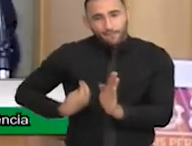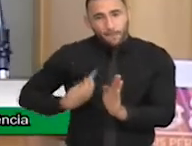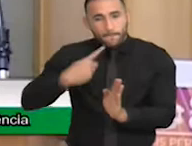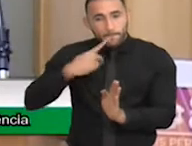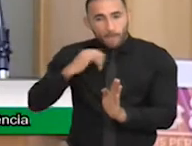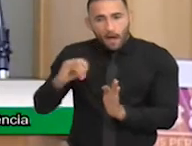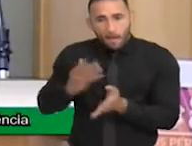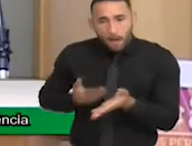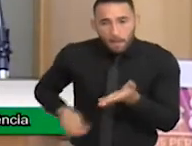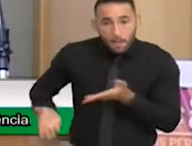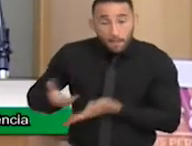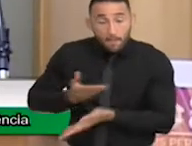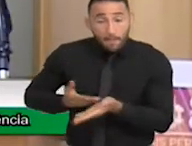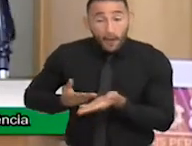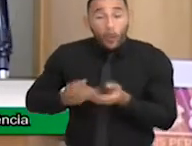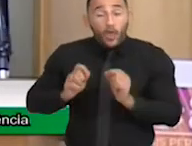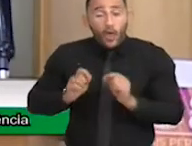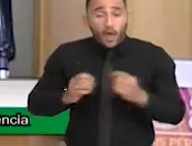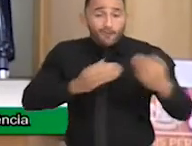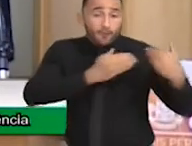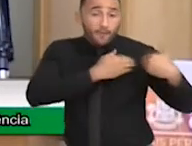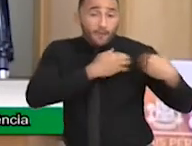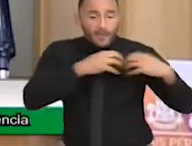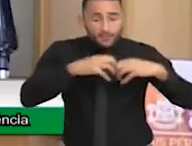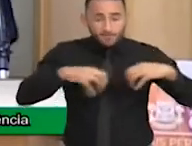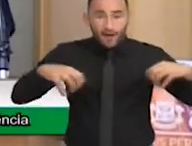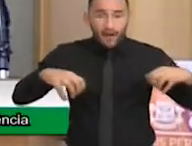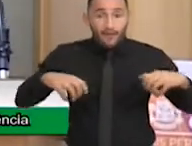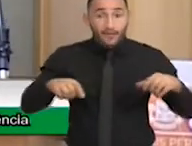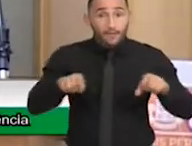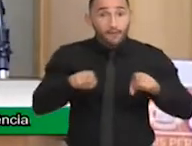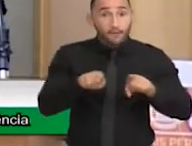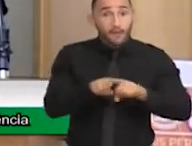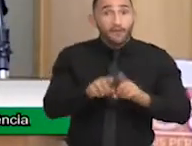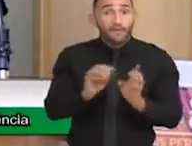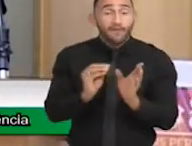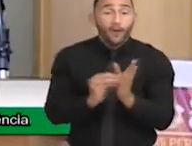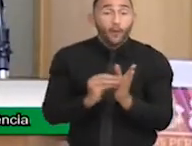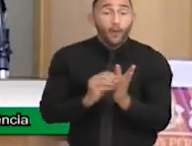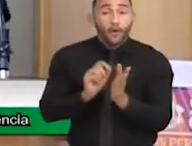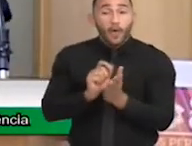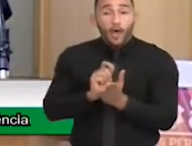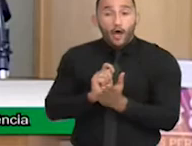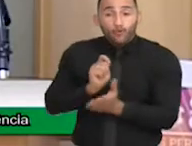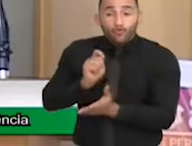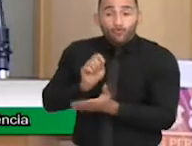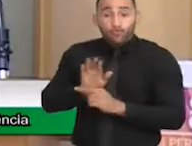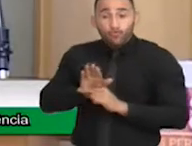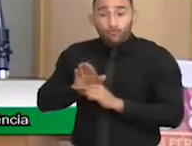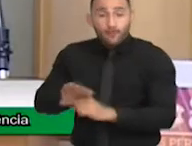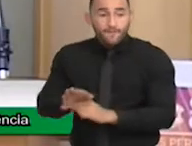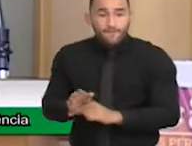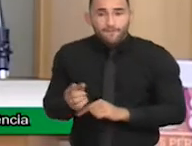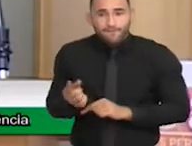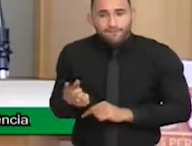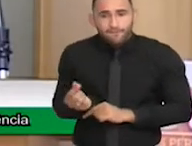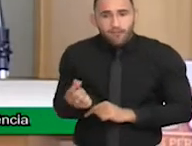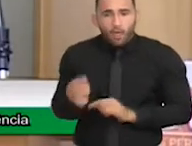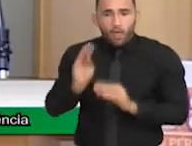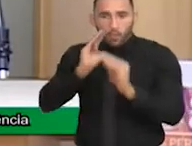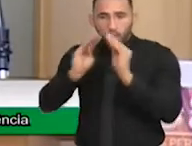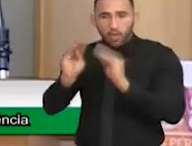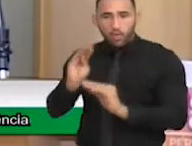alguém para dividir as coisas, falta o provedor. E sobra a mãe, sem a provisão